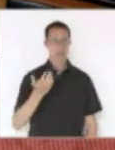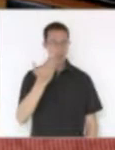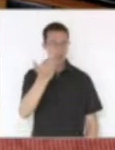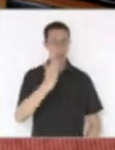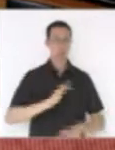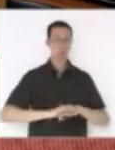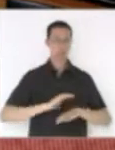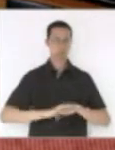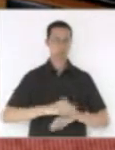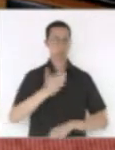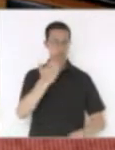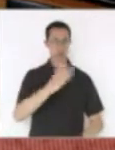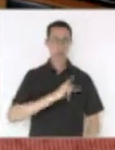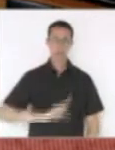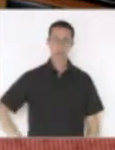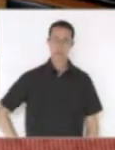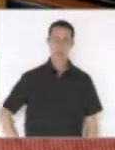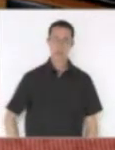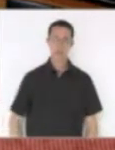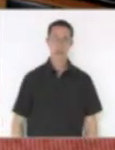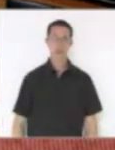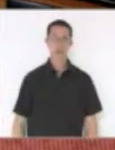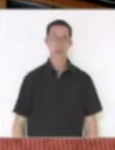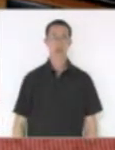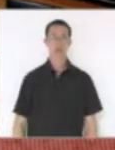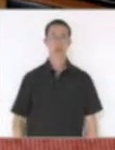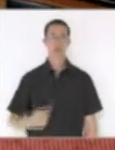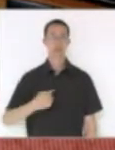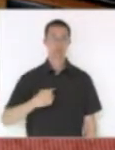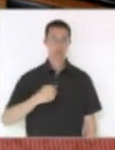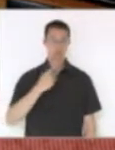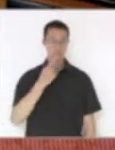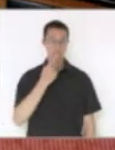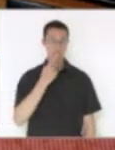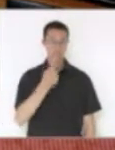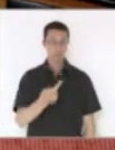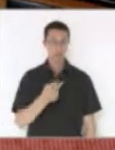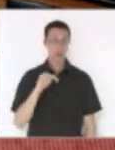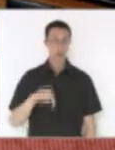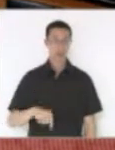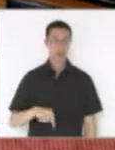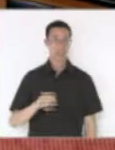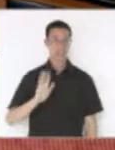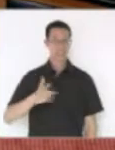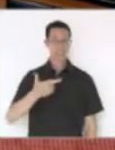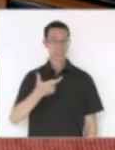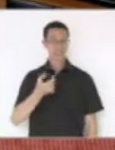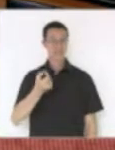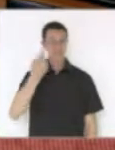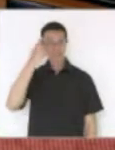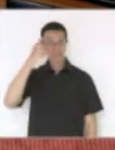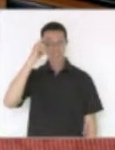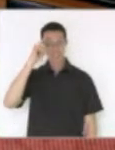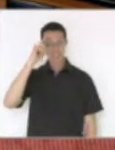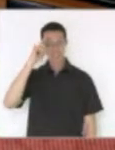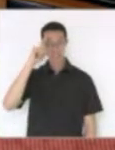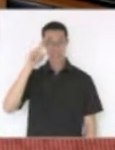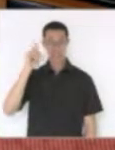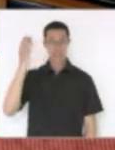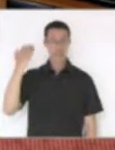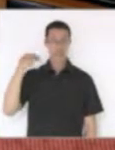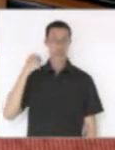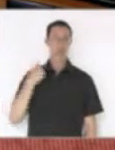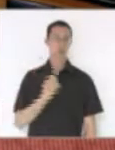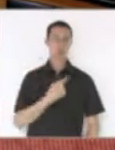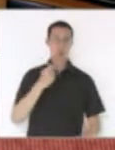como presidente dessa casa. Eu falei aqui faz 20 dias que nós pagamos 250